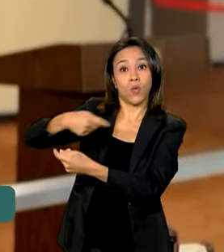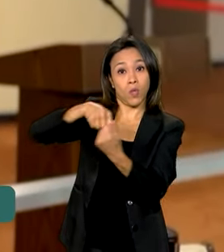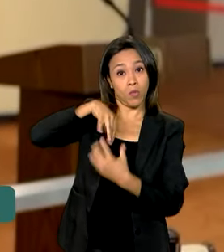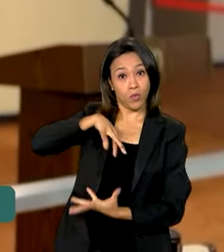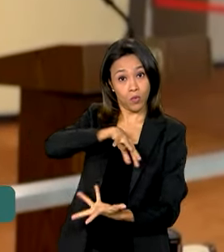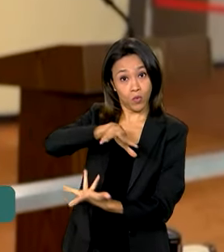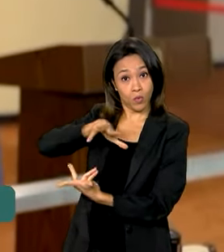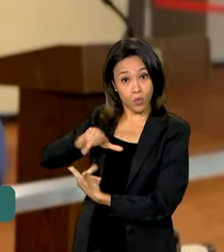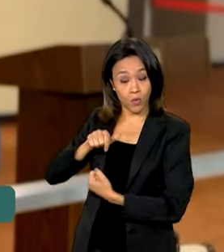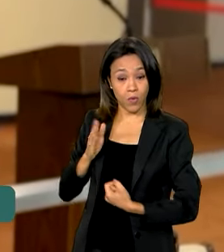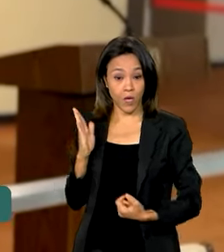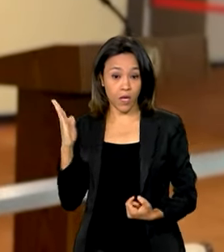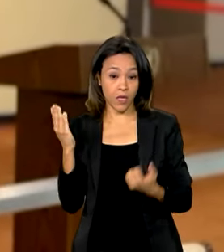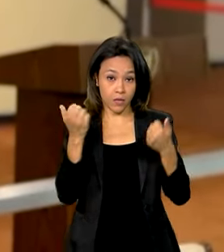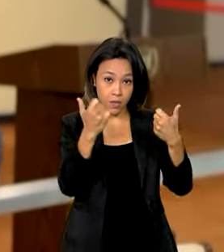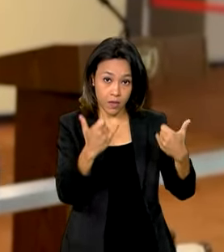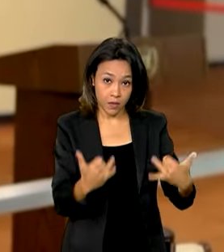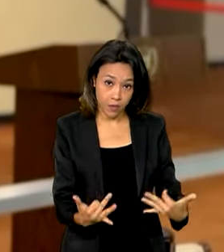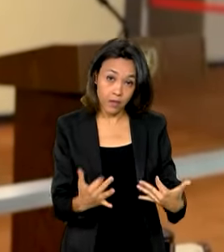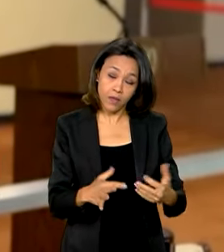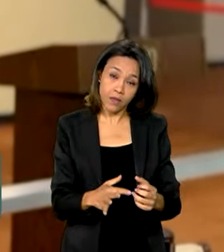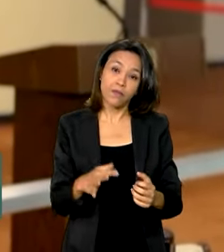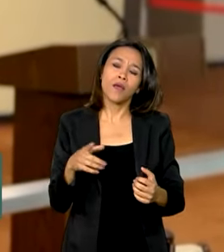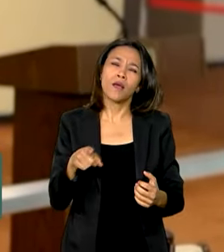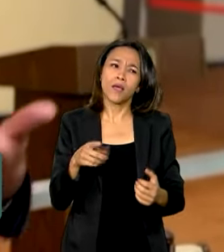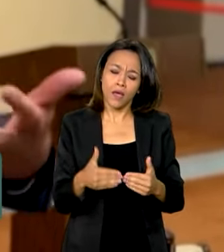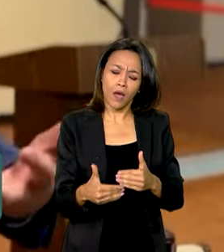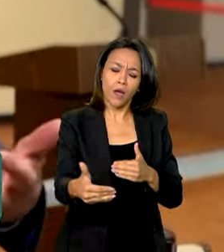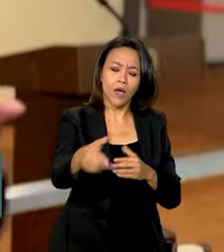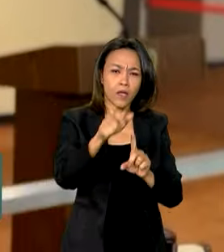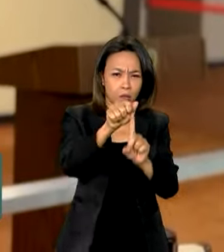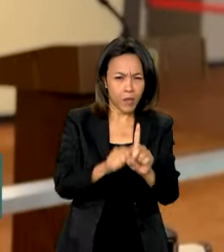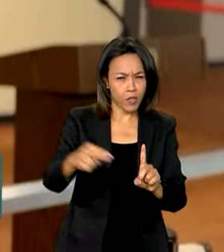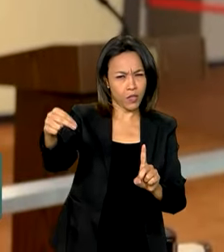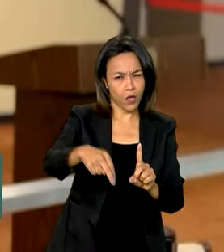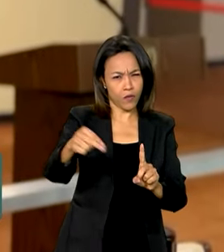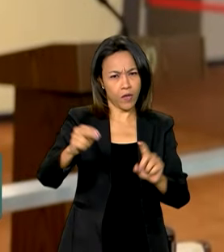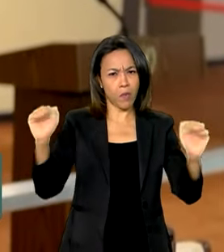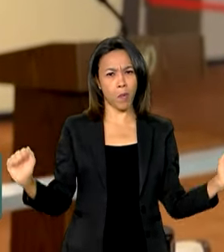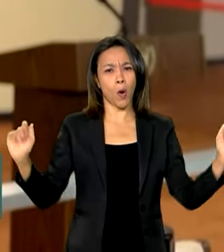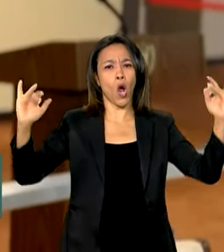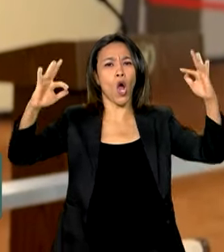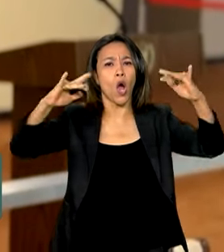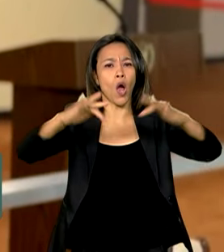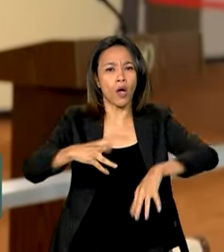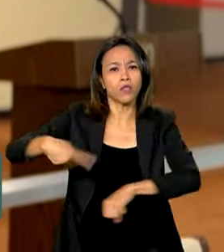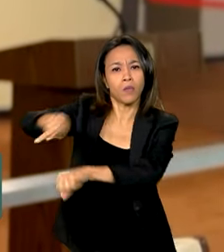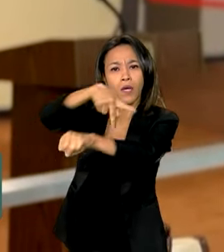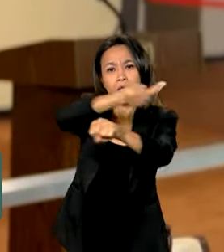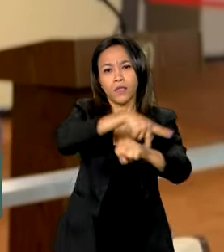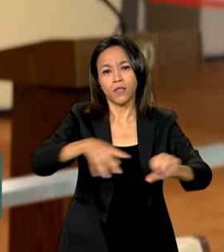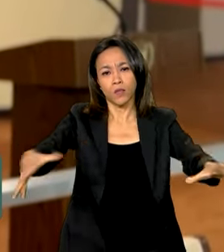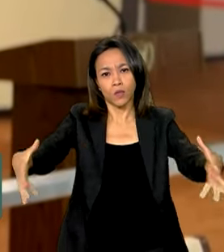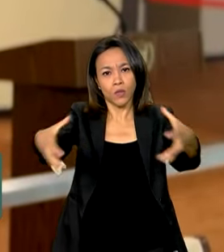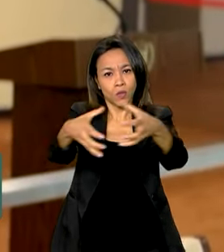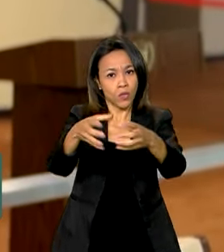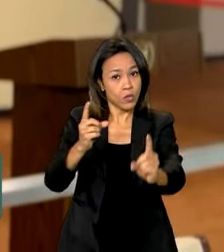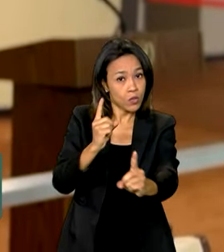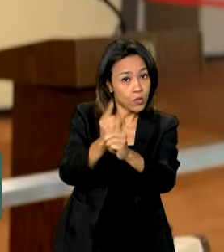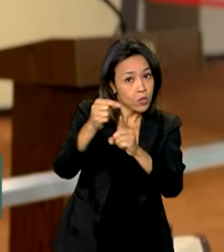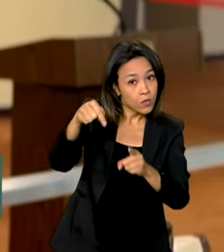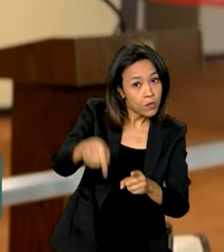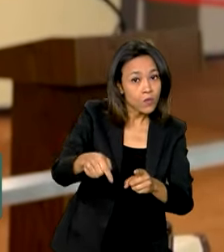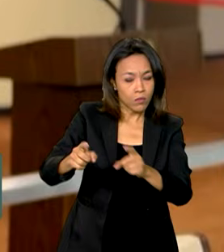Garantir que tenhamos também, a partir de novembro, da cúpula dos países, ali a garantia de uma